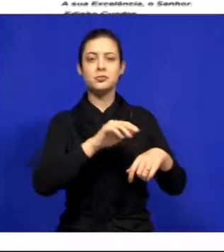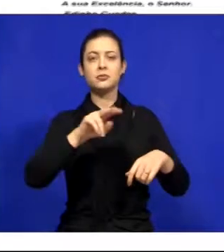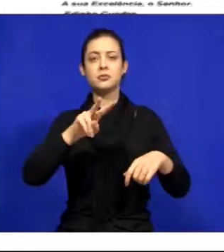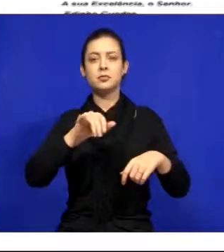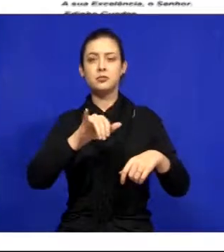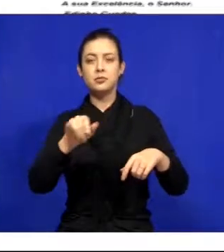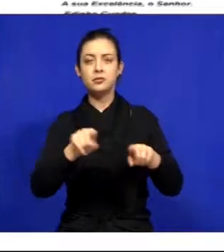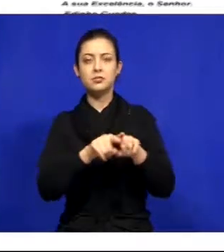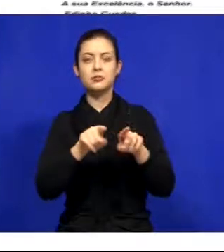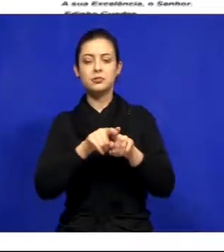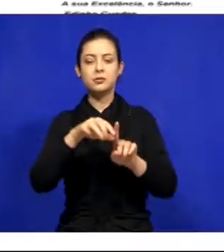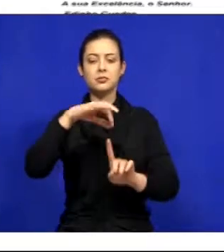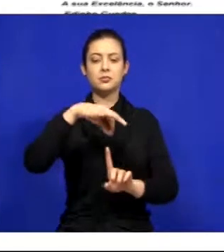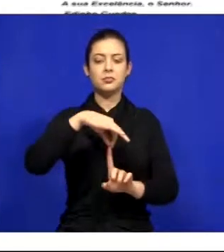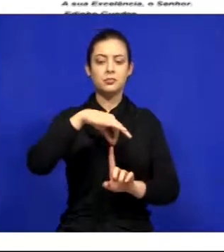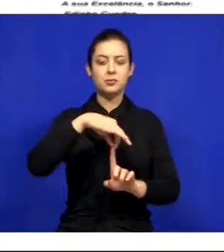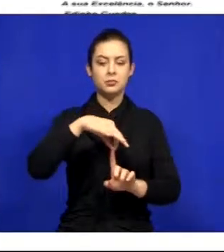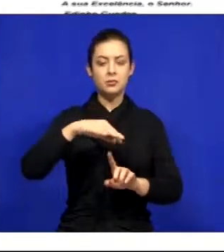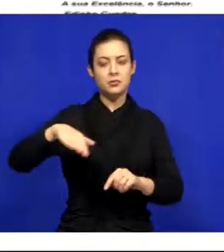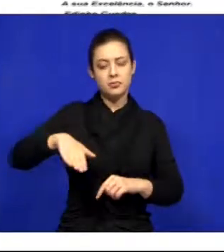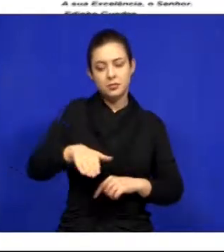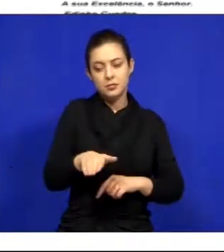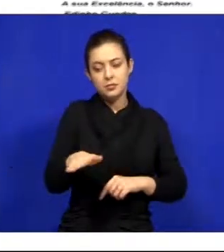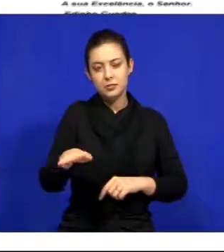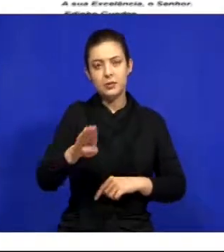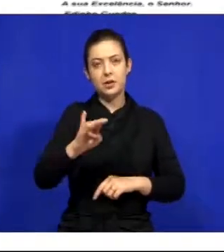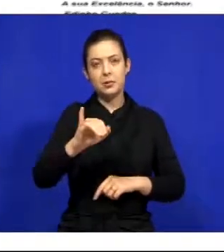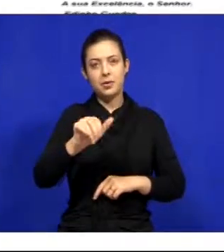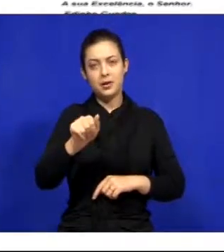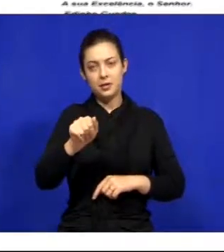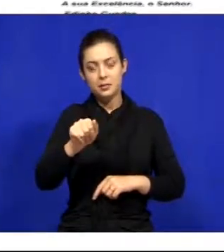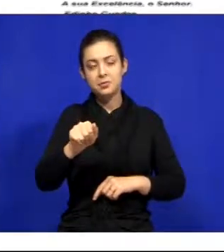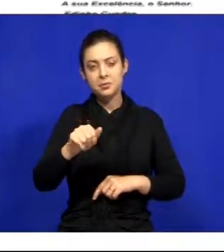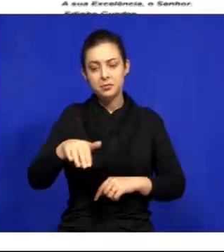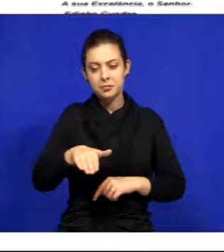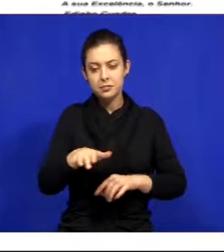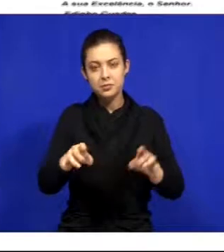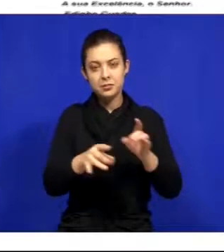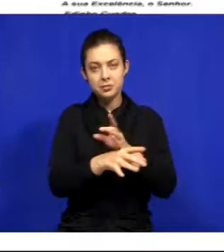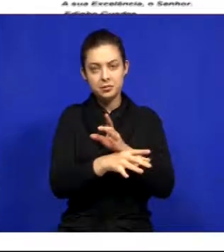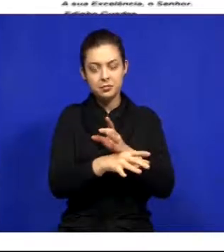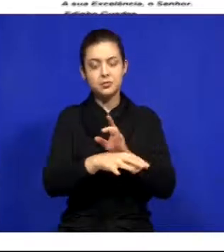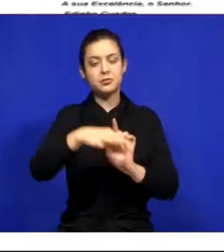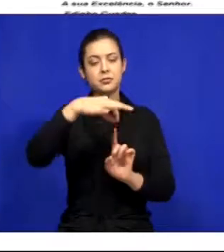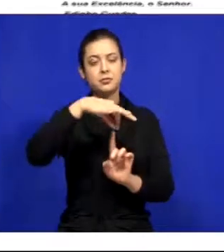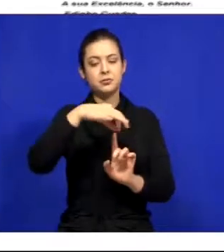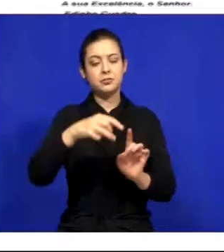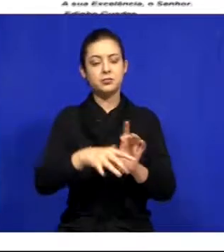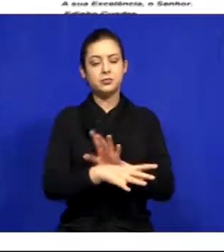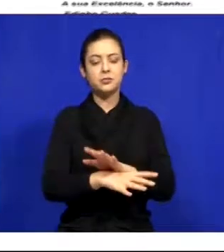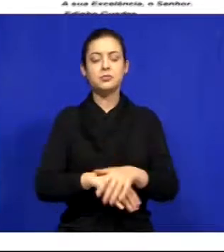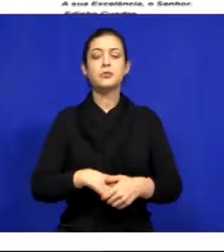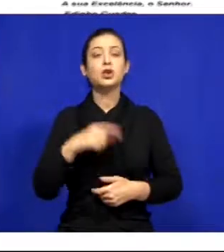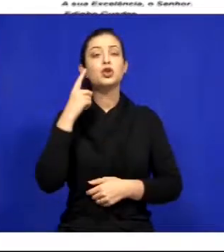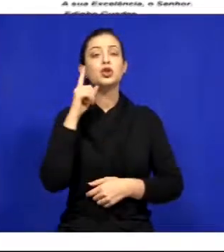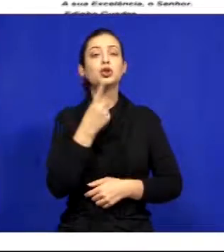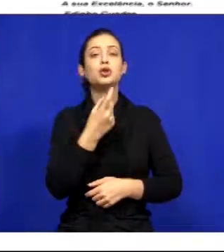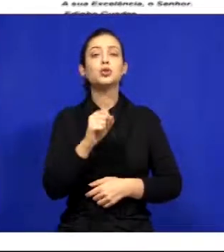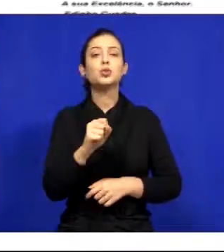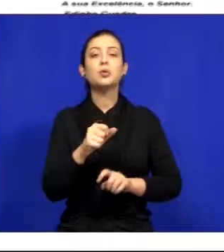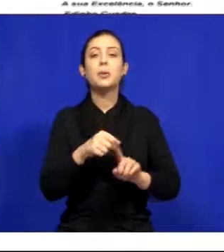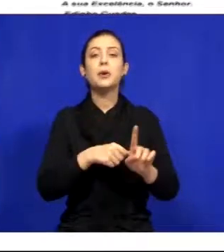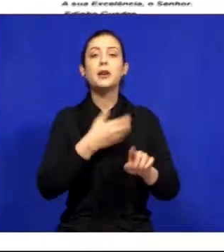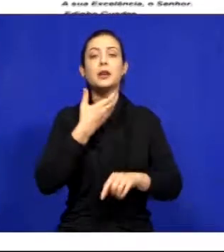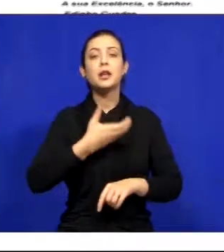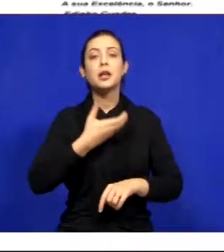foi feito o ponto de ônibus. Também. Já está pronto o ponto de ônibus. Foi pedido dia 18 de 12